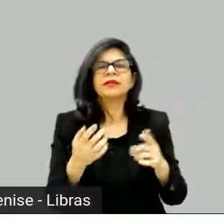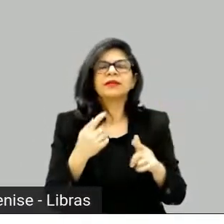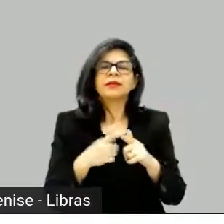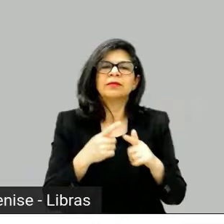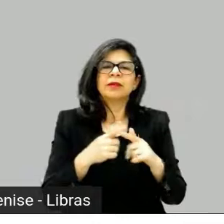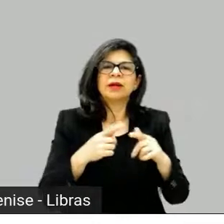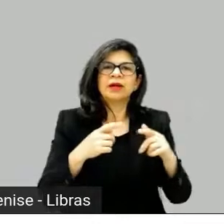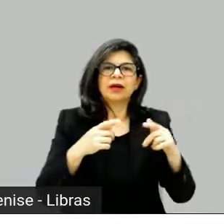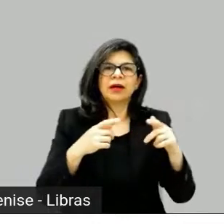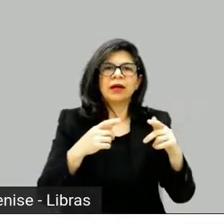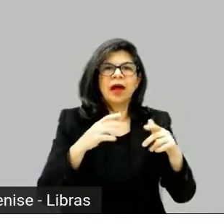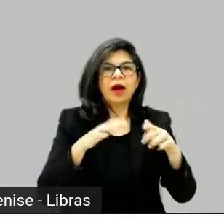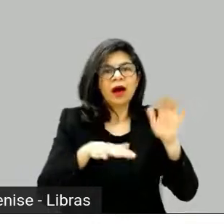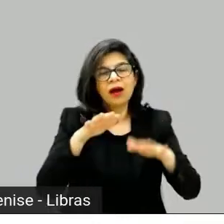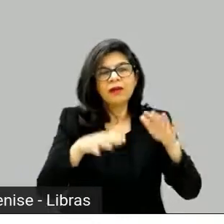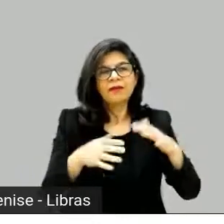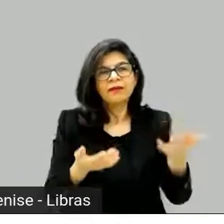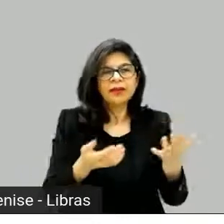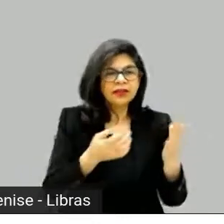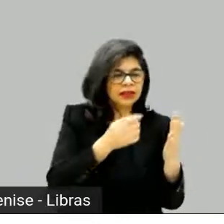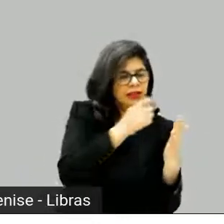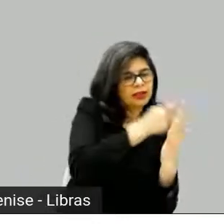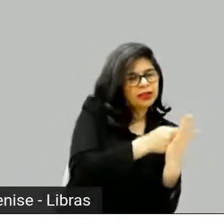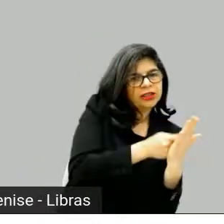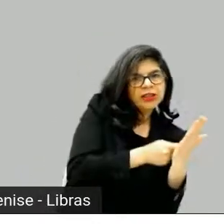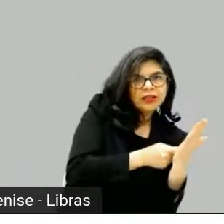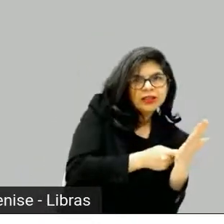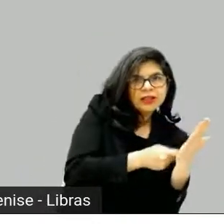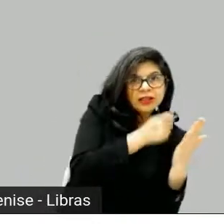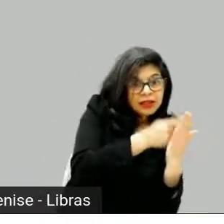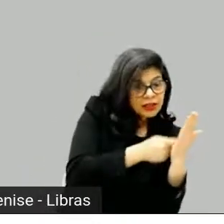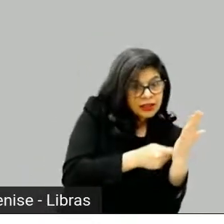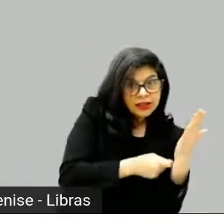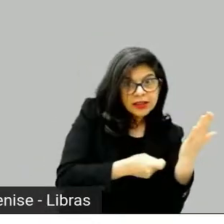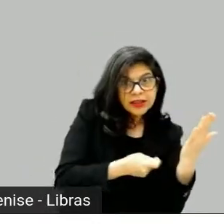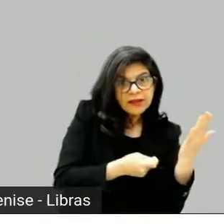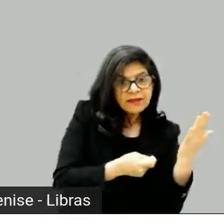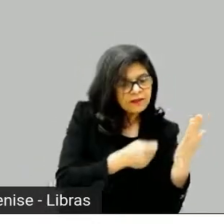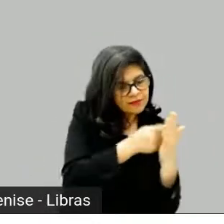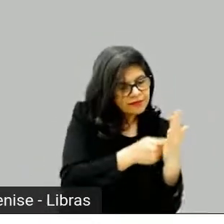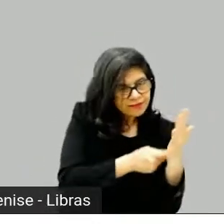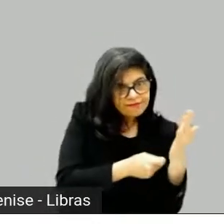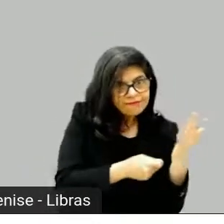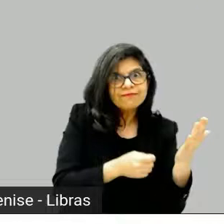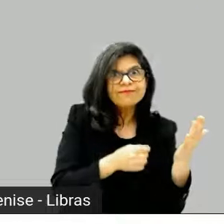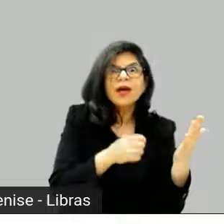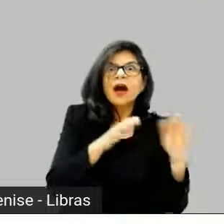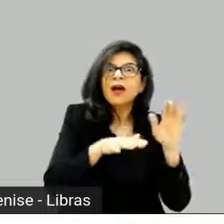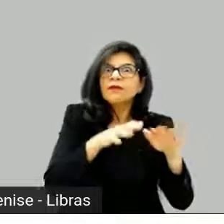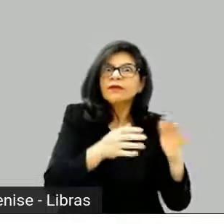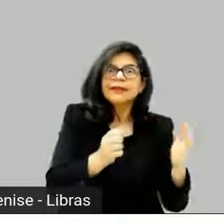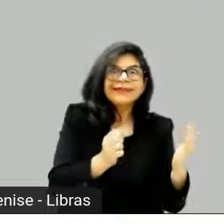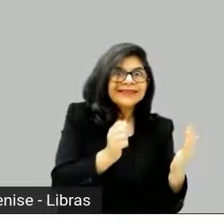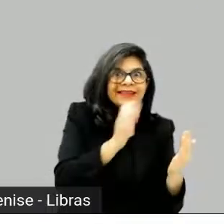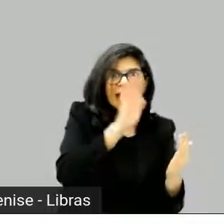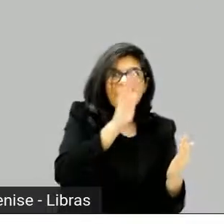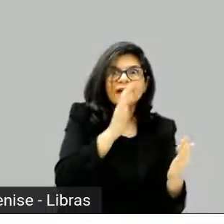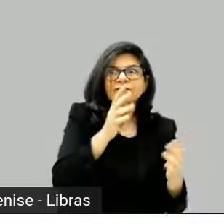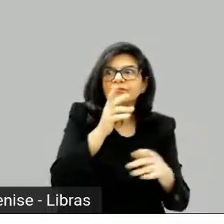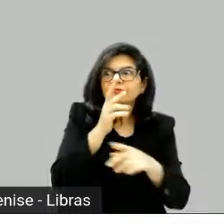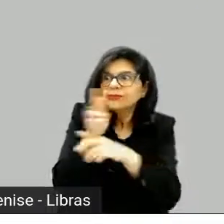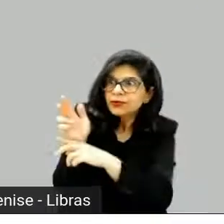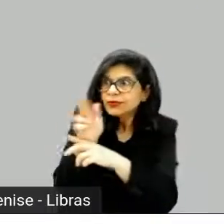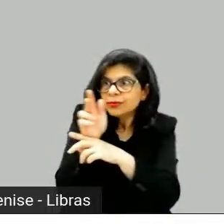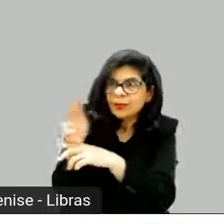porque às vezes a gente está escrevendo uma cena de roteiro que a gente sabe que vai cair. Lógico. Tchau, produção. Sabe uma coisa que eu tinha muita